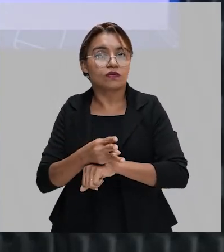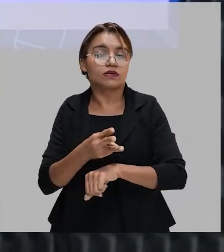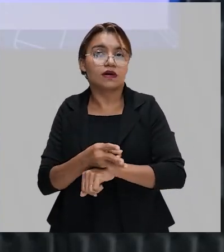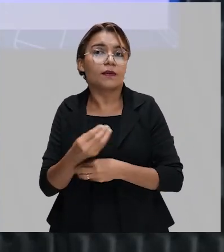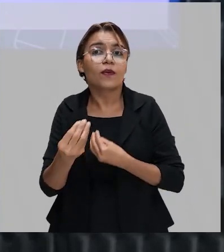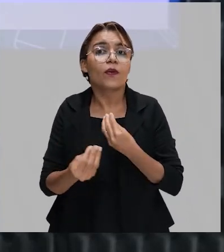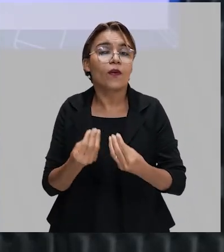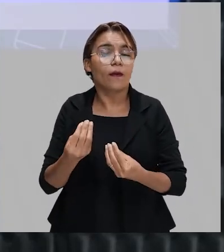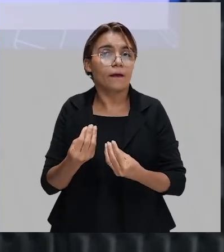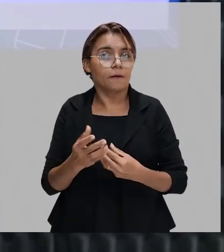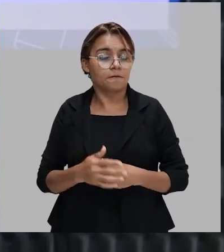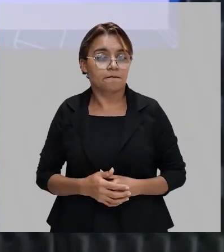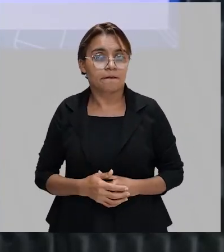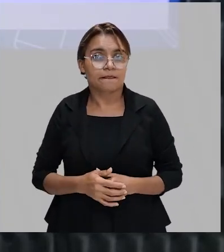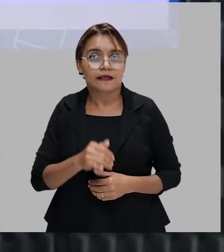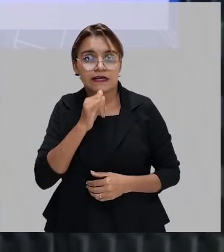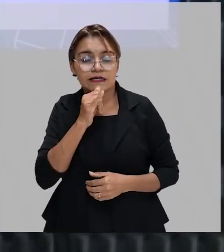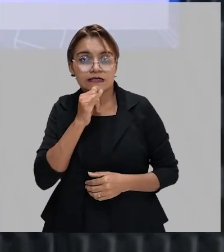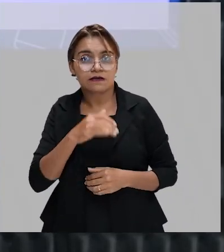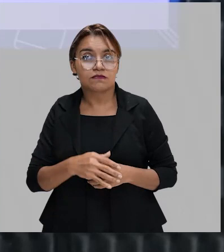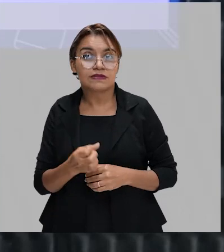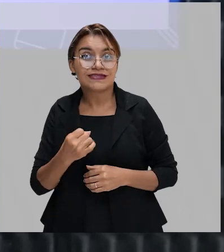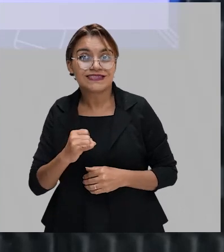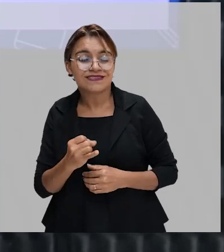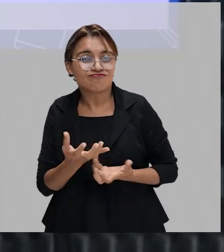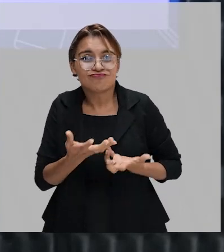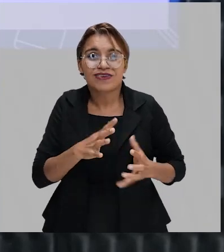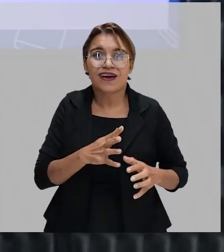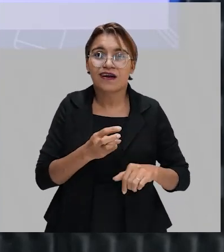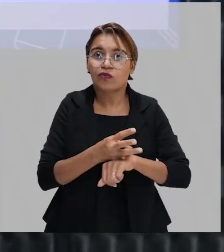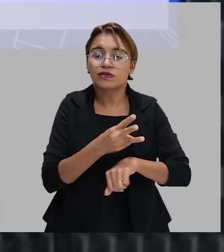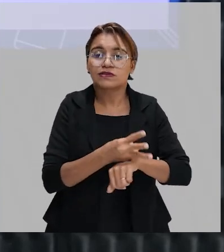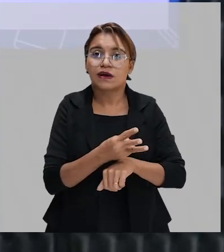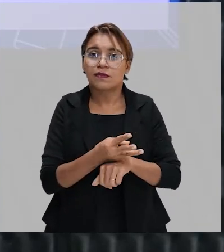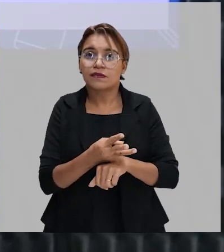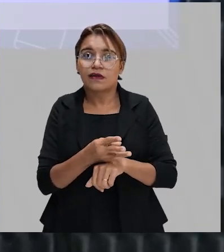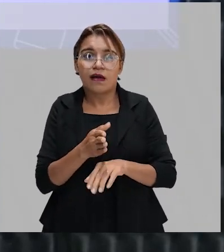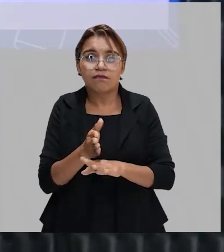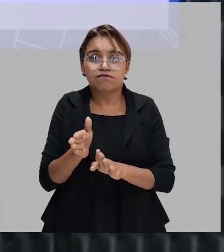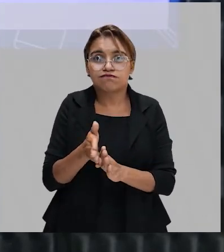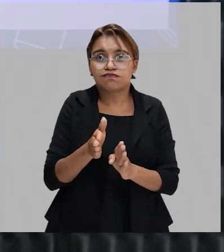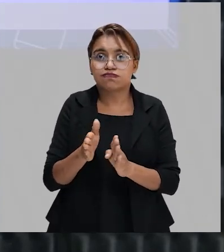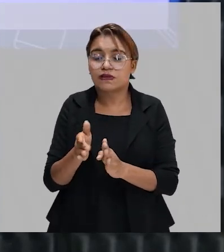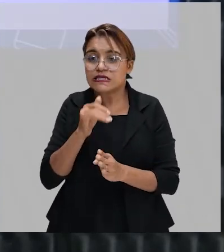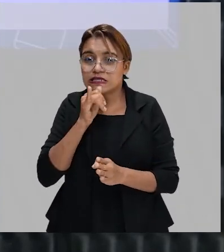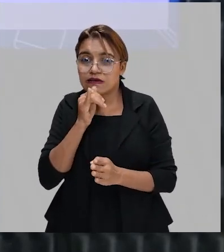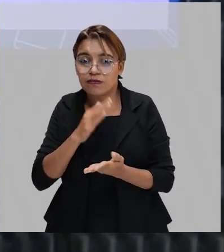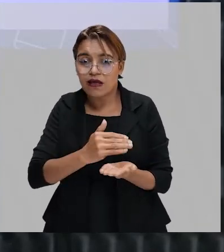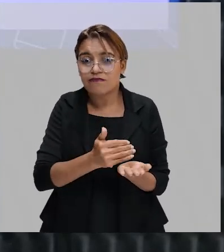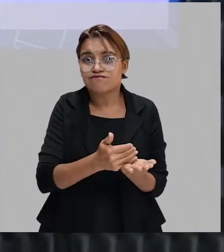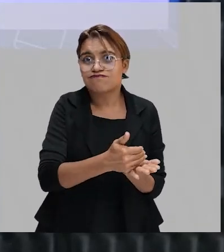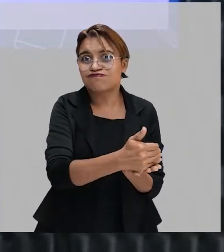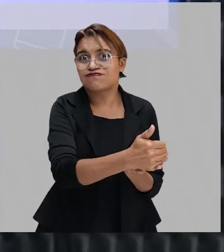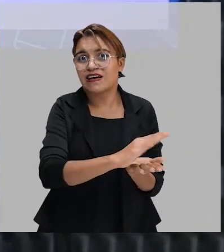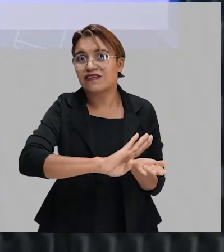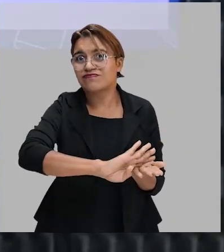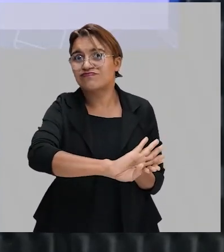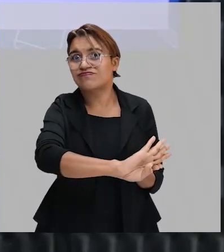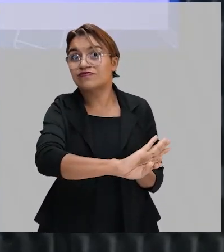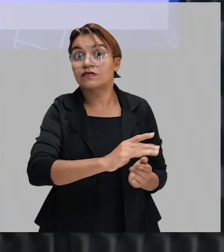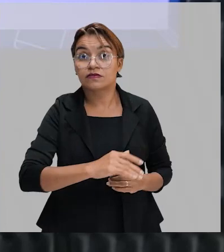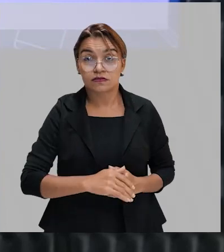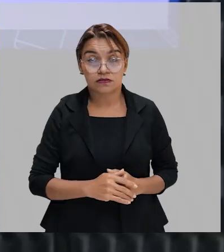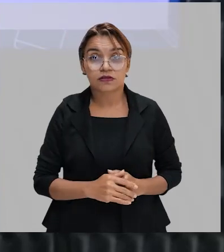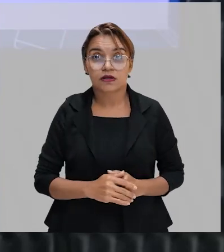de fora. Por exemplo, hoje em dia é muito mais fácil. As pessoas estão substituindo as ligações por uma mensagem de WhatsApp. E é